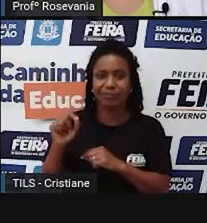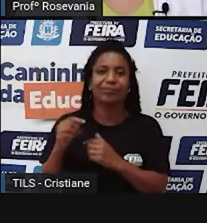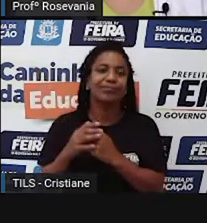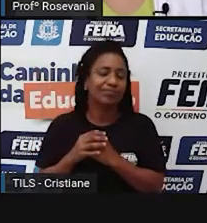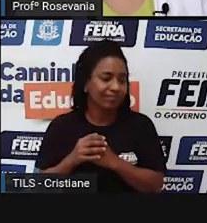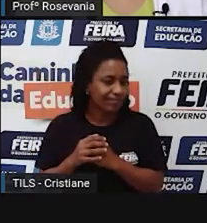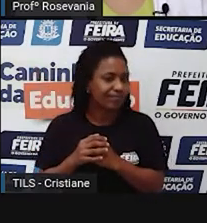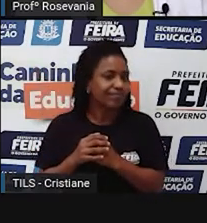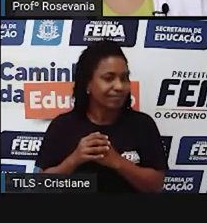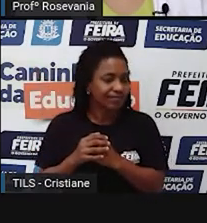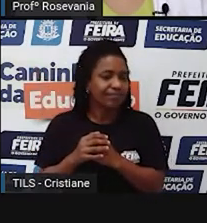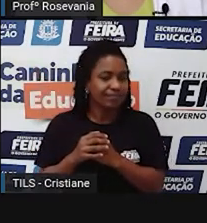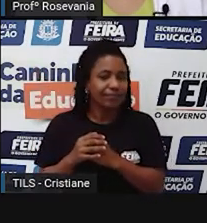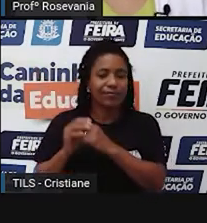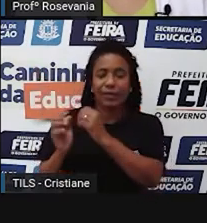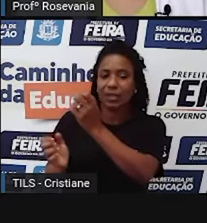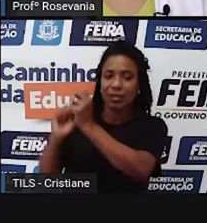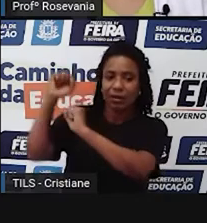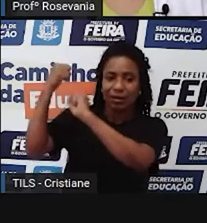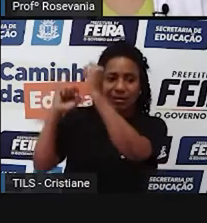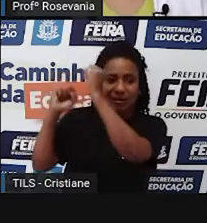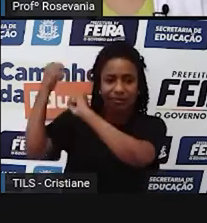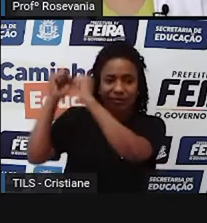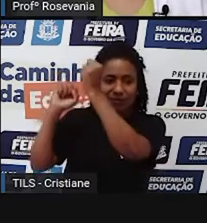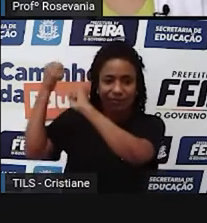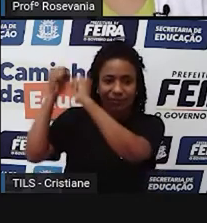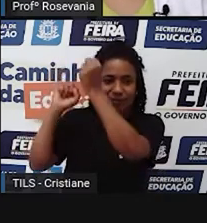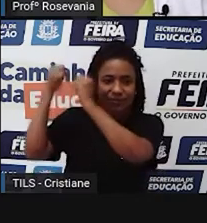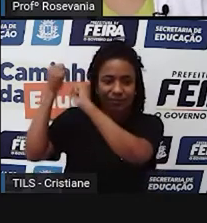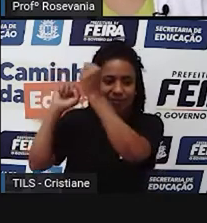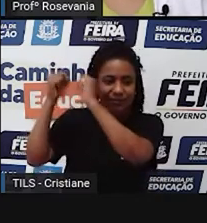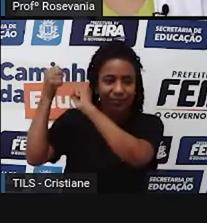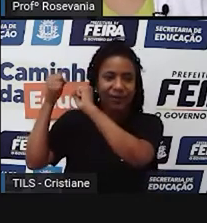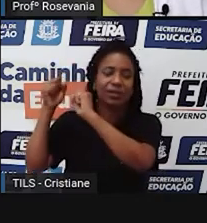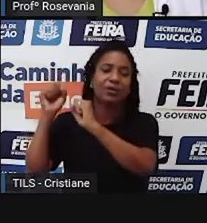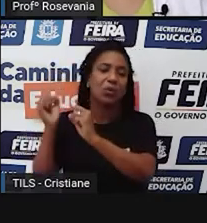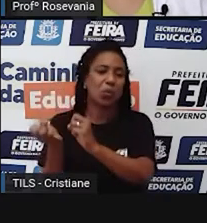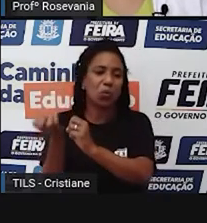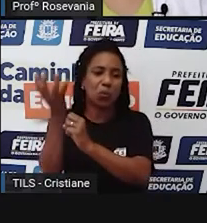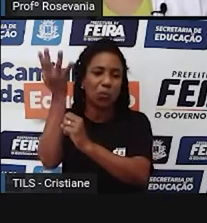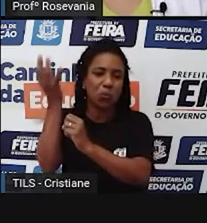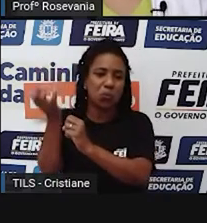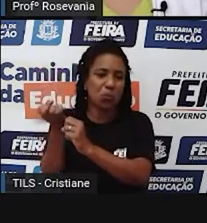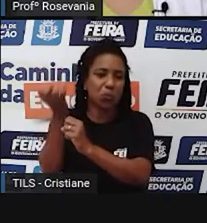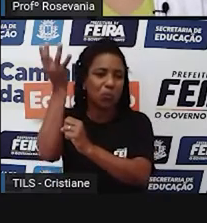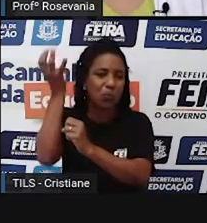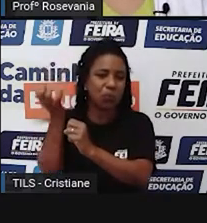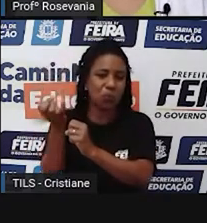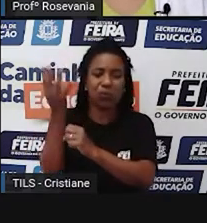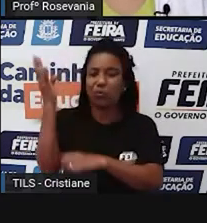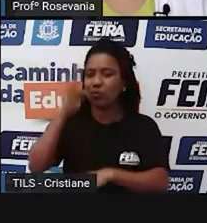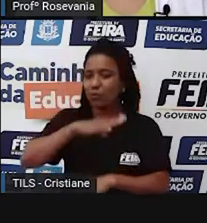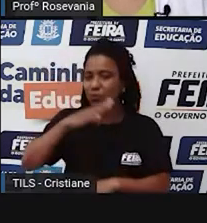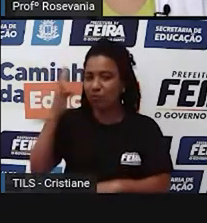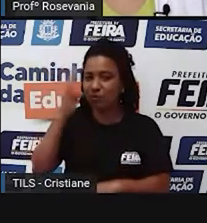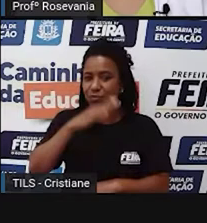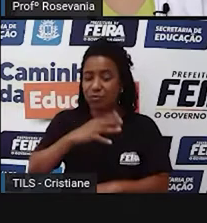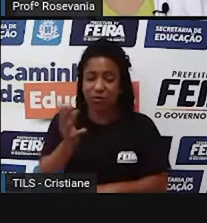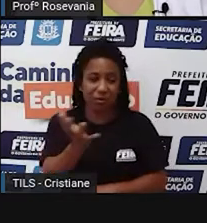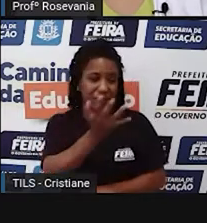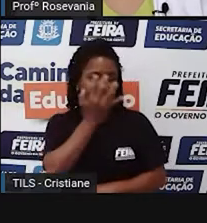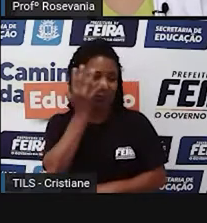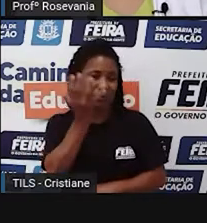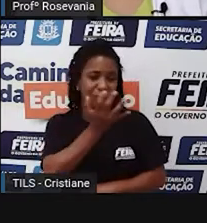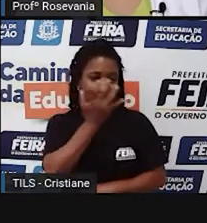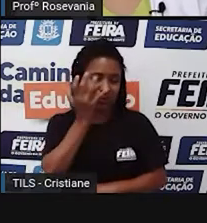muito poluente aí, as indústrias principalmente, né? Jogam muito poluente no ar, gerando o aquecimento global,